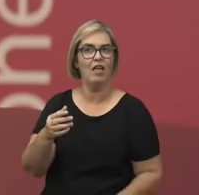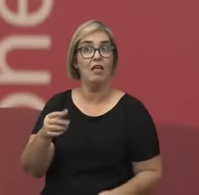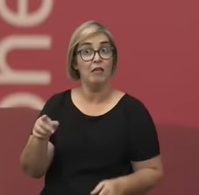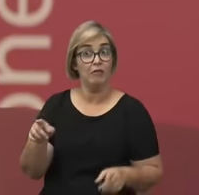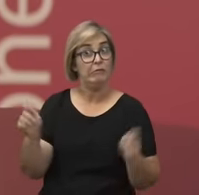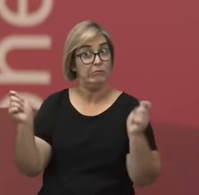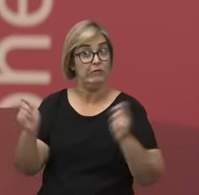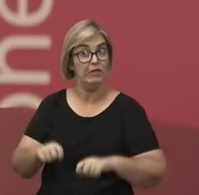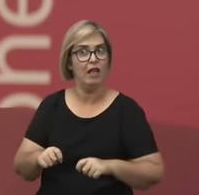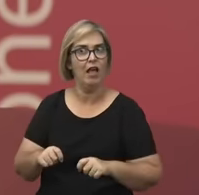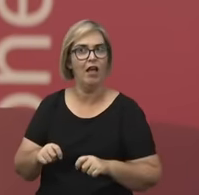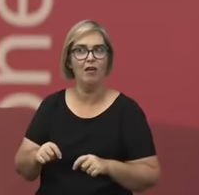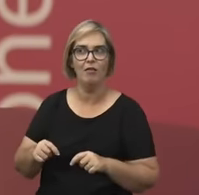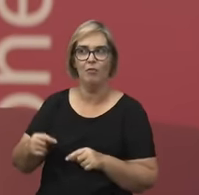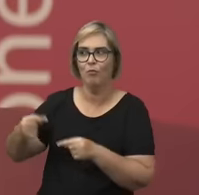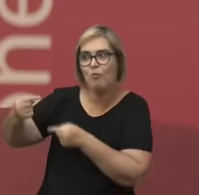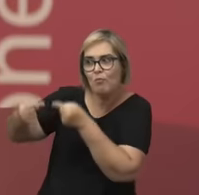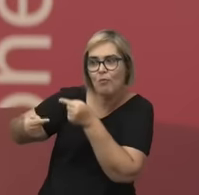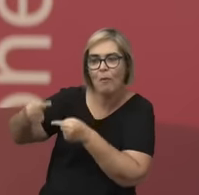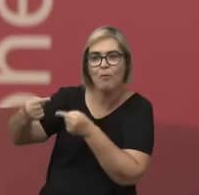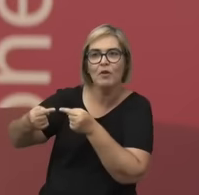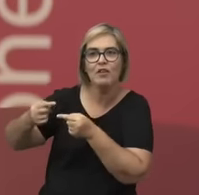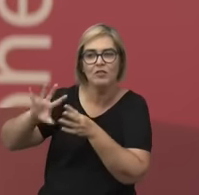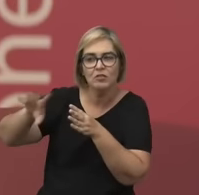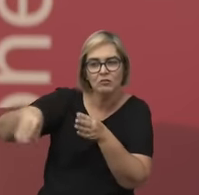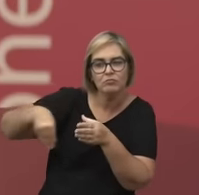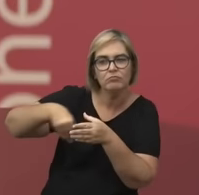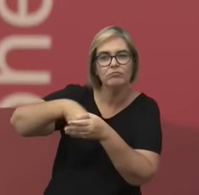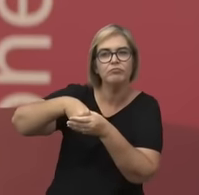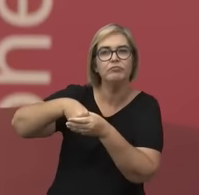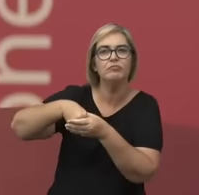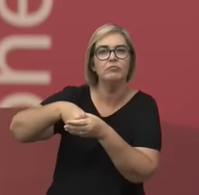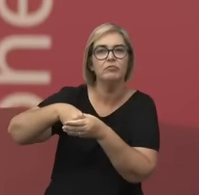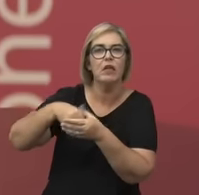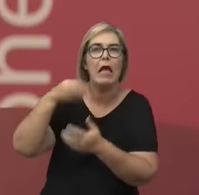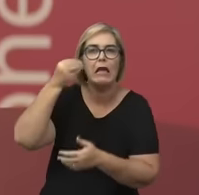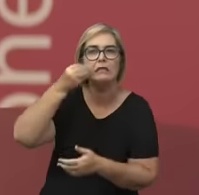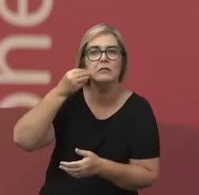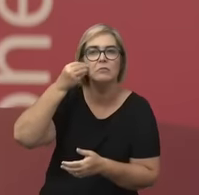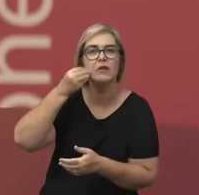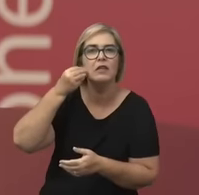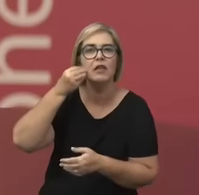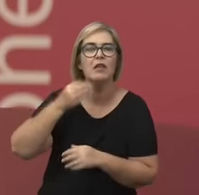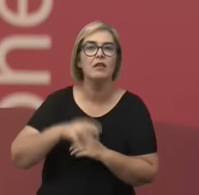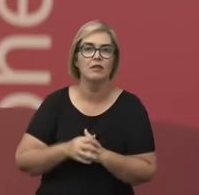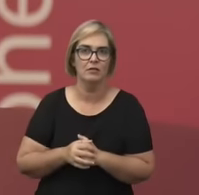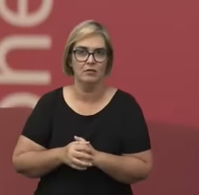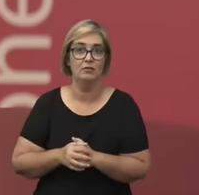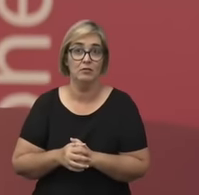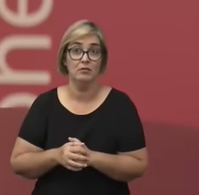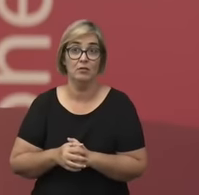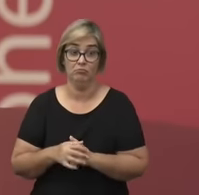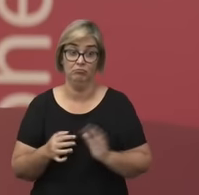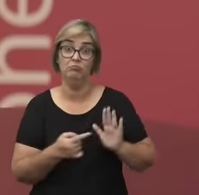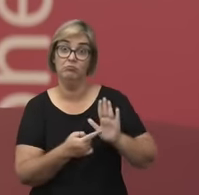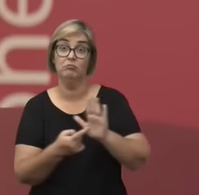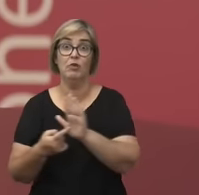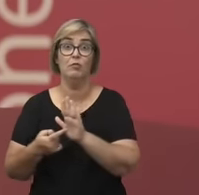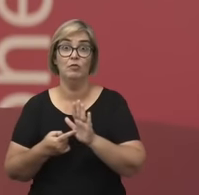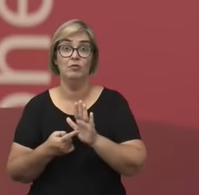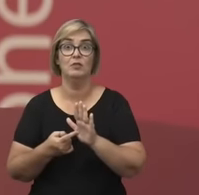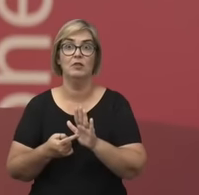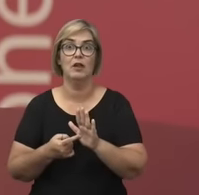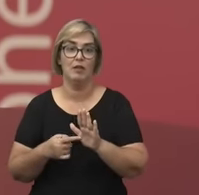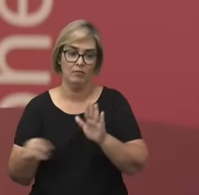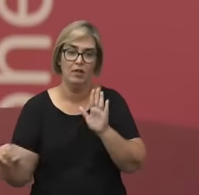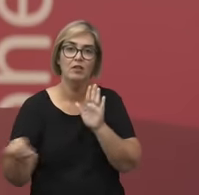fundador, que solidifica a nossa experiência comum e que pode ser fundante da nossa identidade